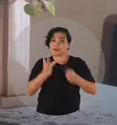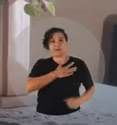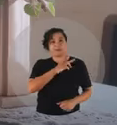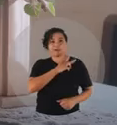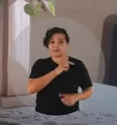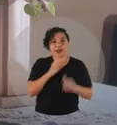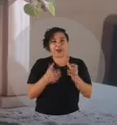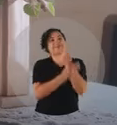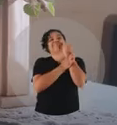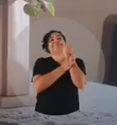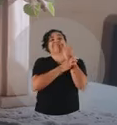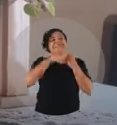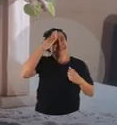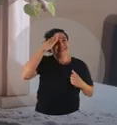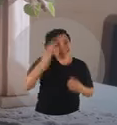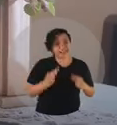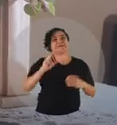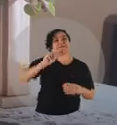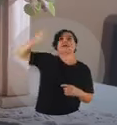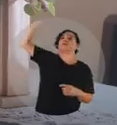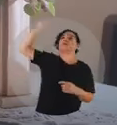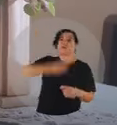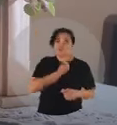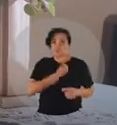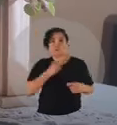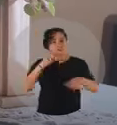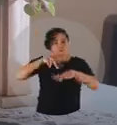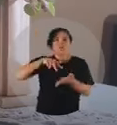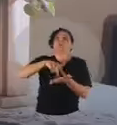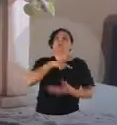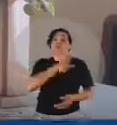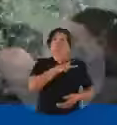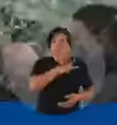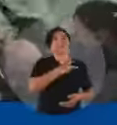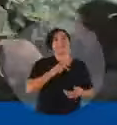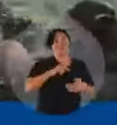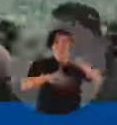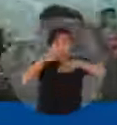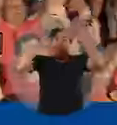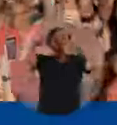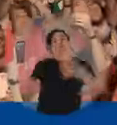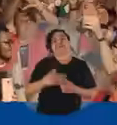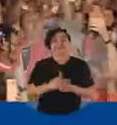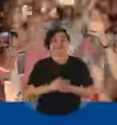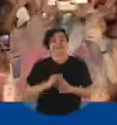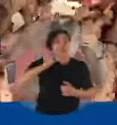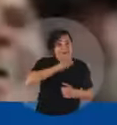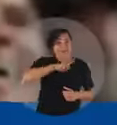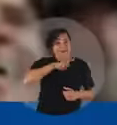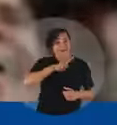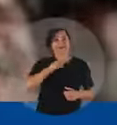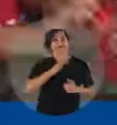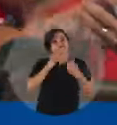Eu tenho certeza, como existe um Deus no céu, que o Lula voltando as coisas vão melhorar para nós. Haverá de ser